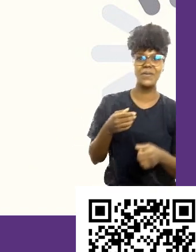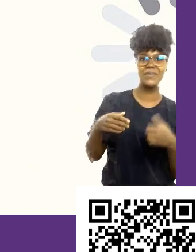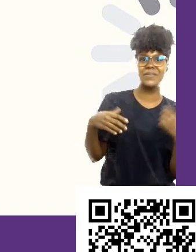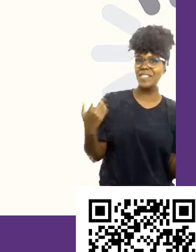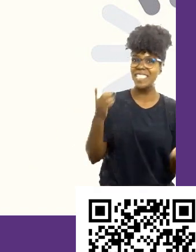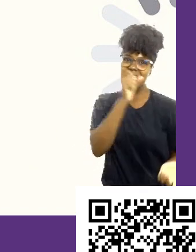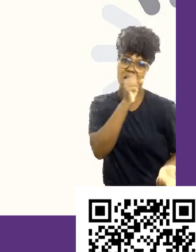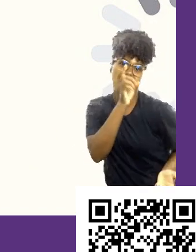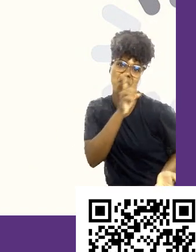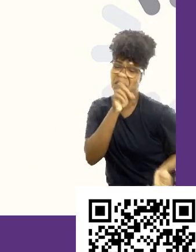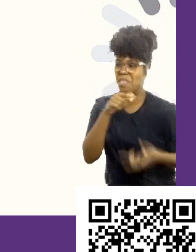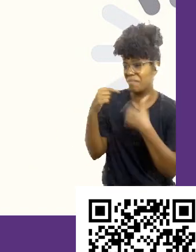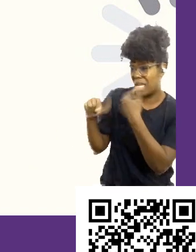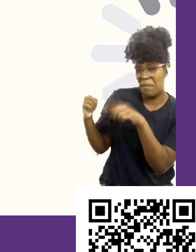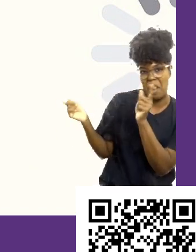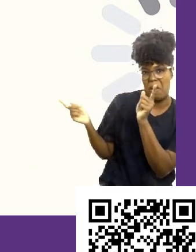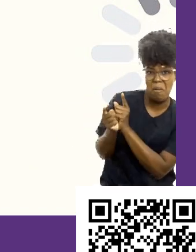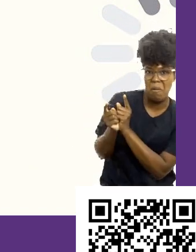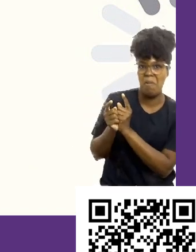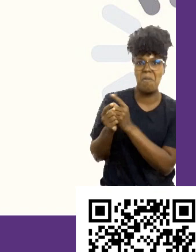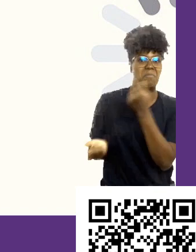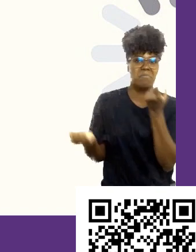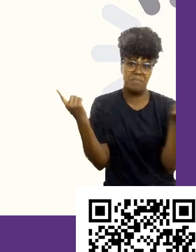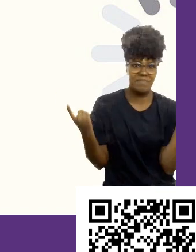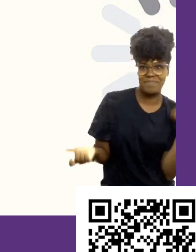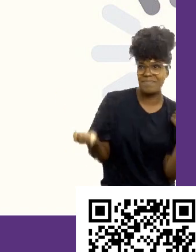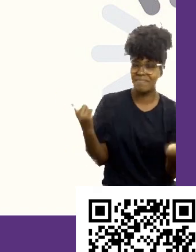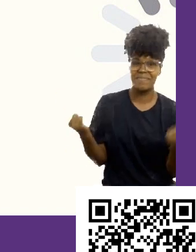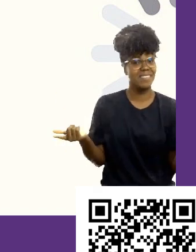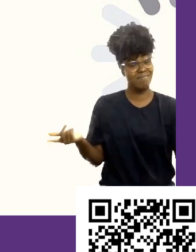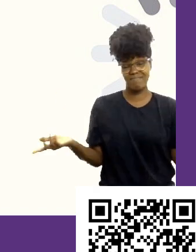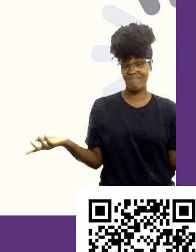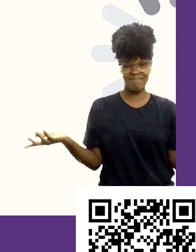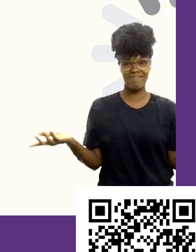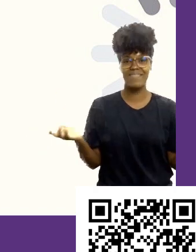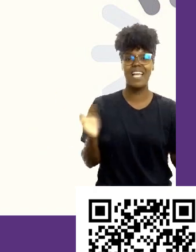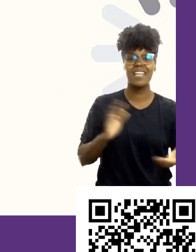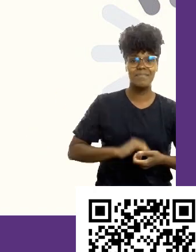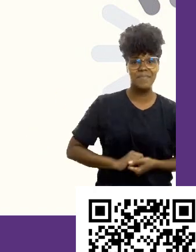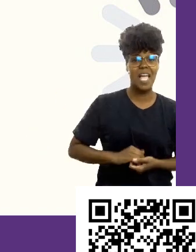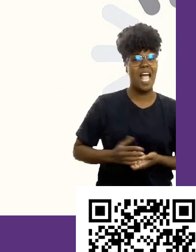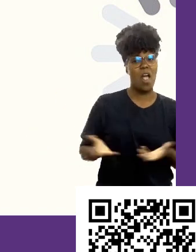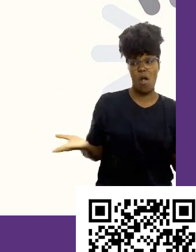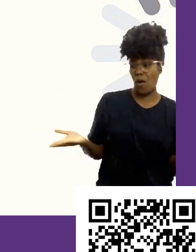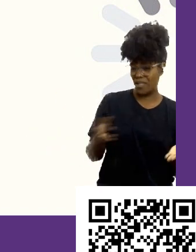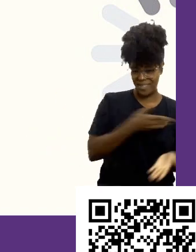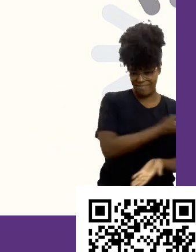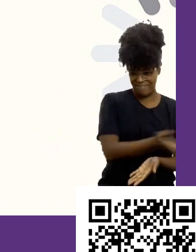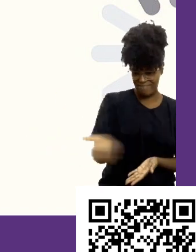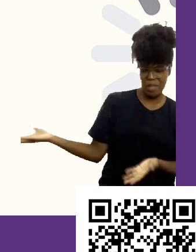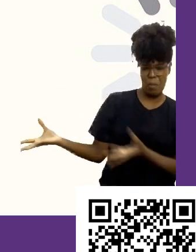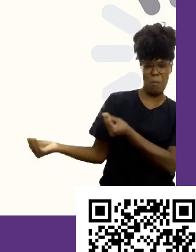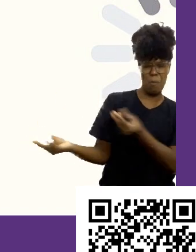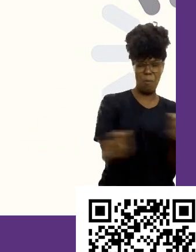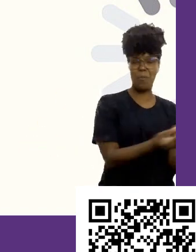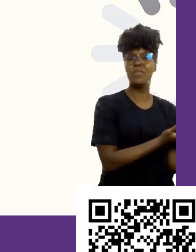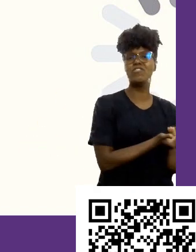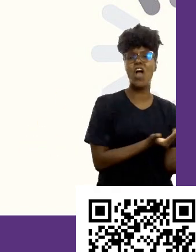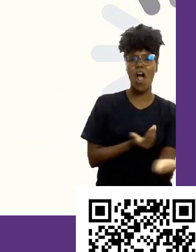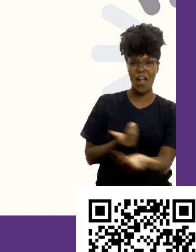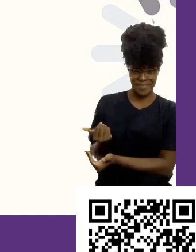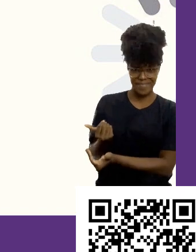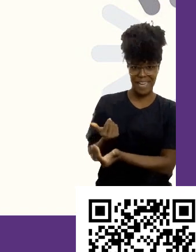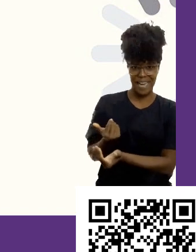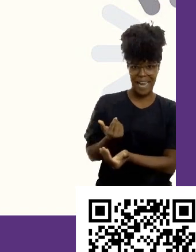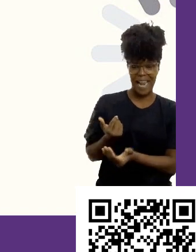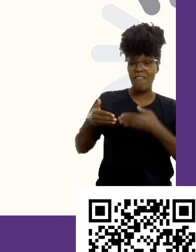freelancer. Então, assim, hoje eu falo que vai sair na frente, tem um monte de jovem aqui. Vai sair na frente quem